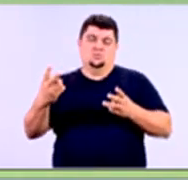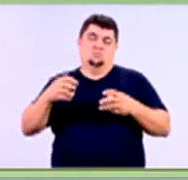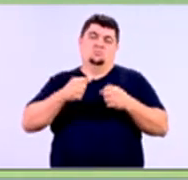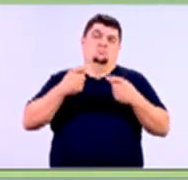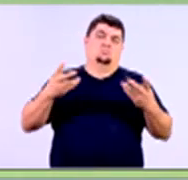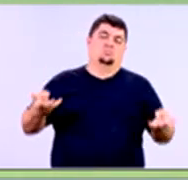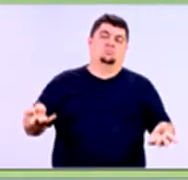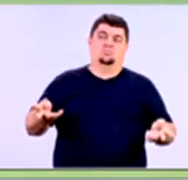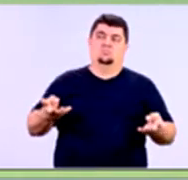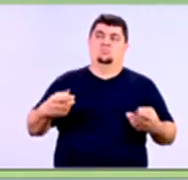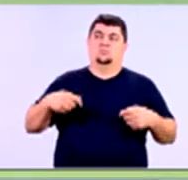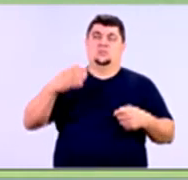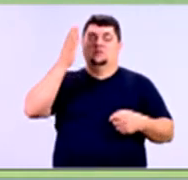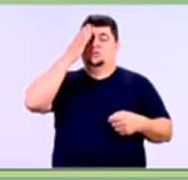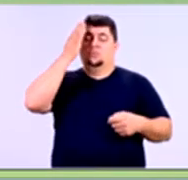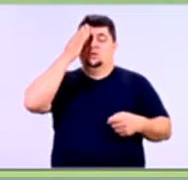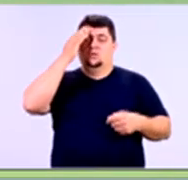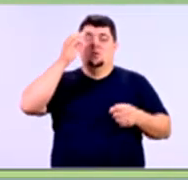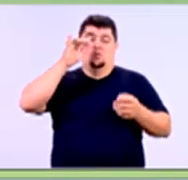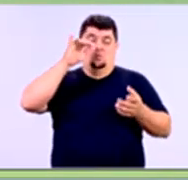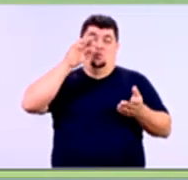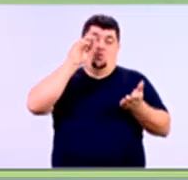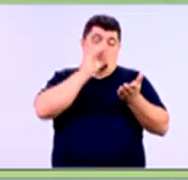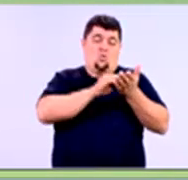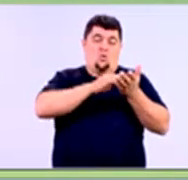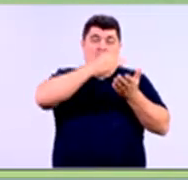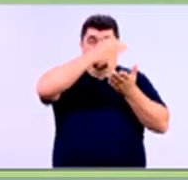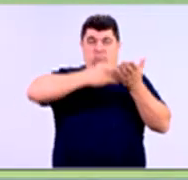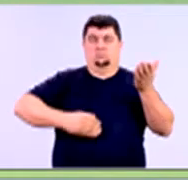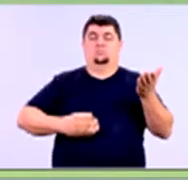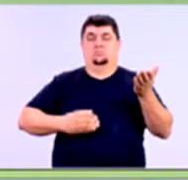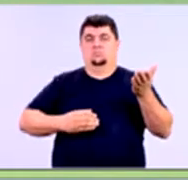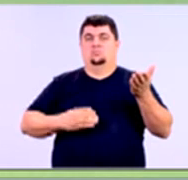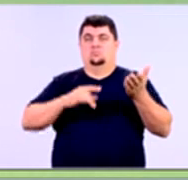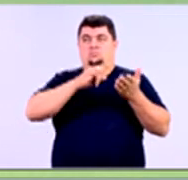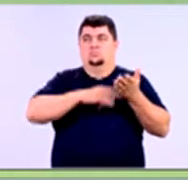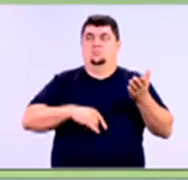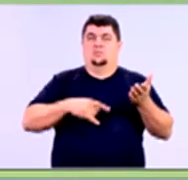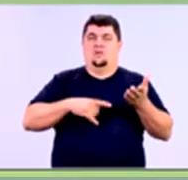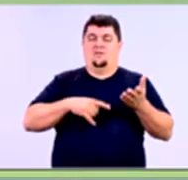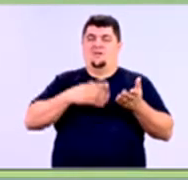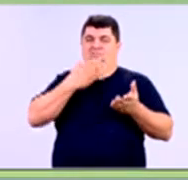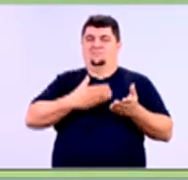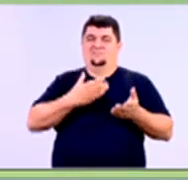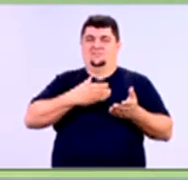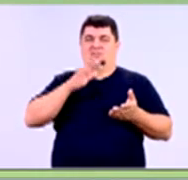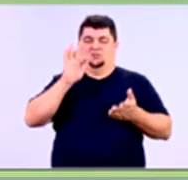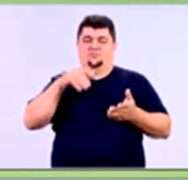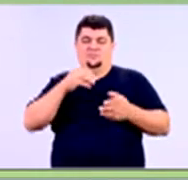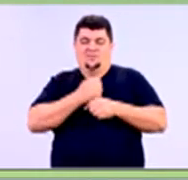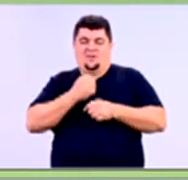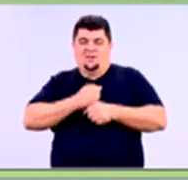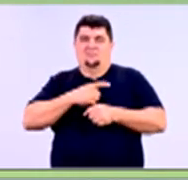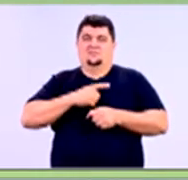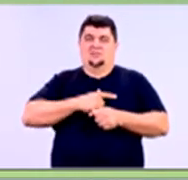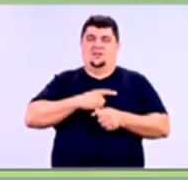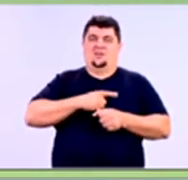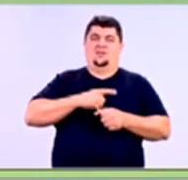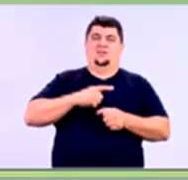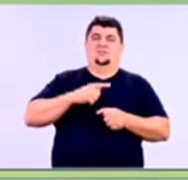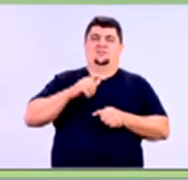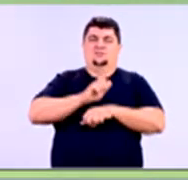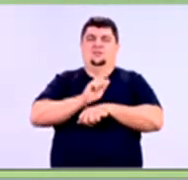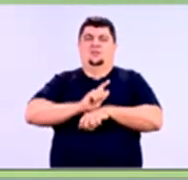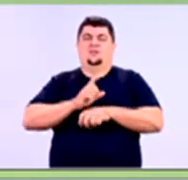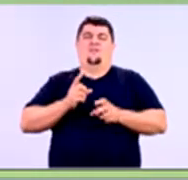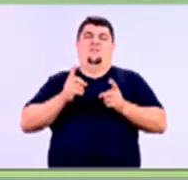principalmente essa parte de prazos e planos, isso aqui pode mudar bastante, né? Para promoções de final do ano, a gente faz prazos e planos diferentes, a gerência senta